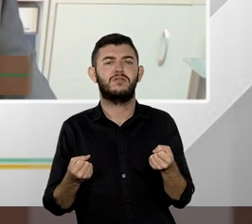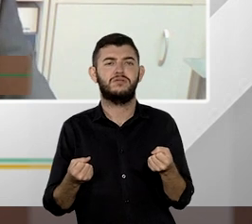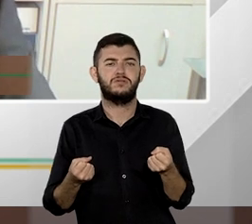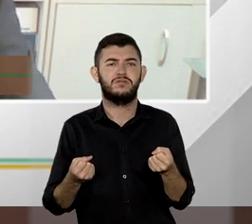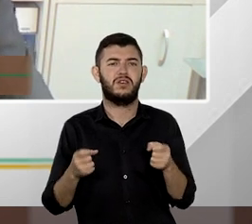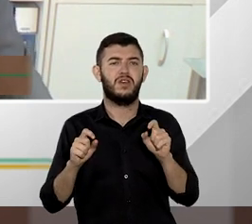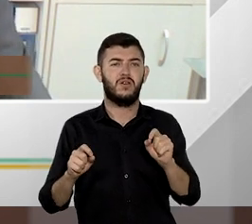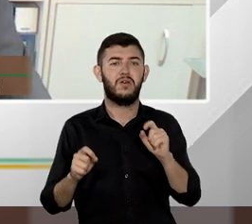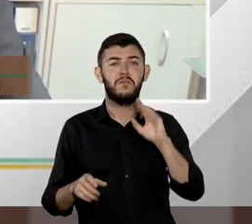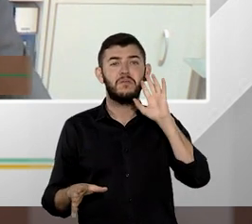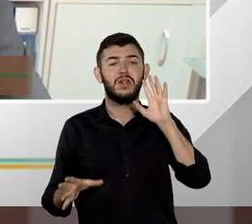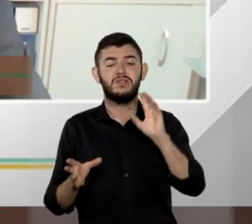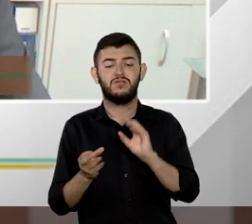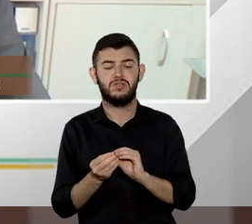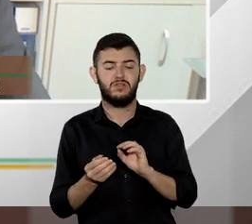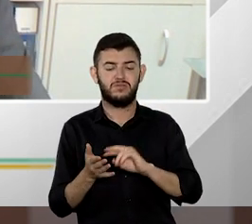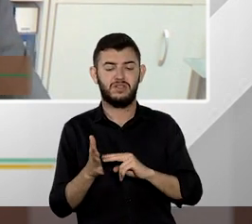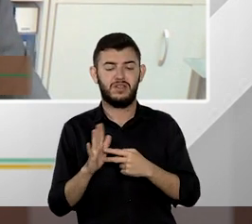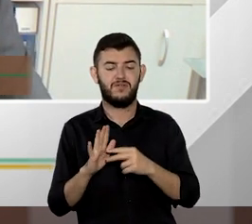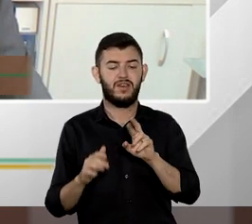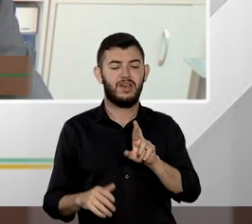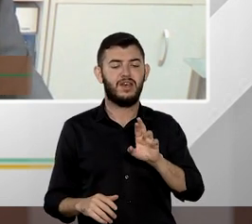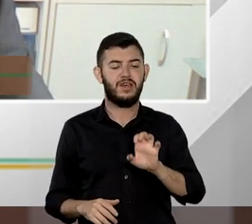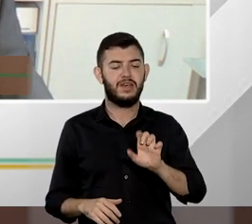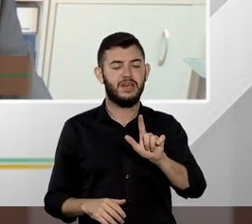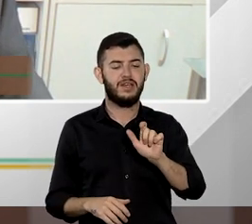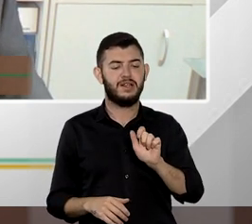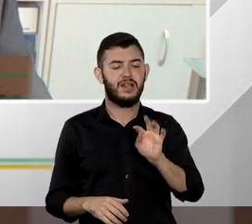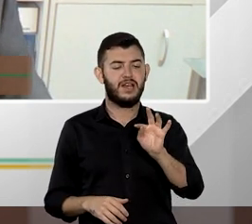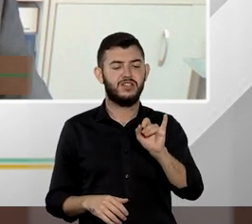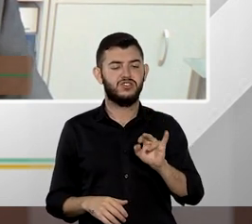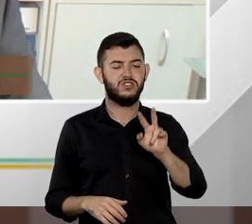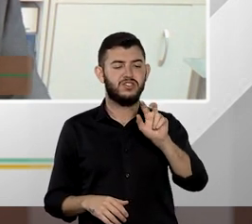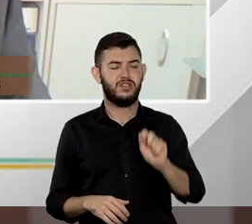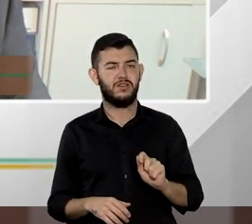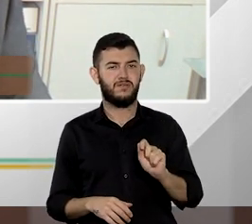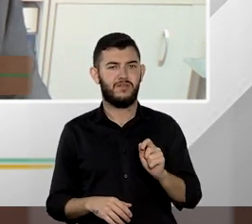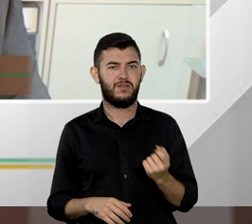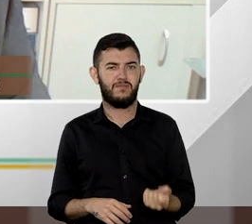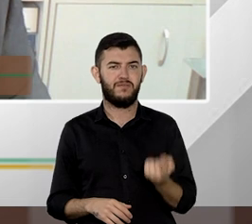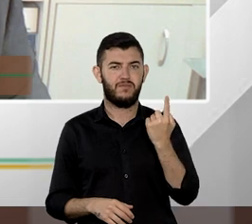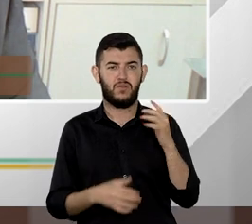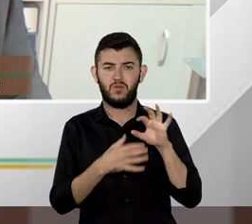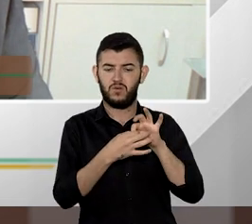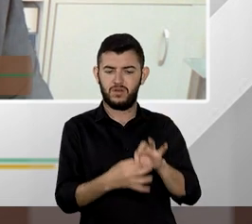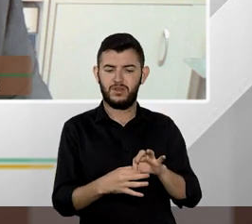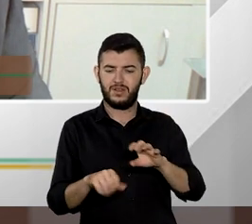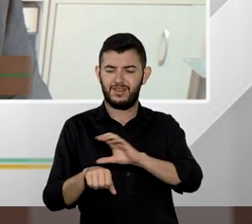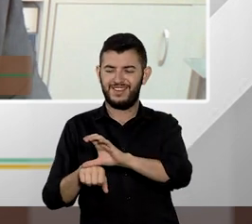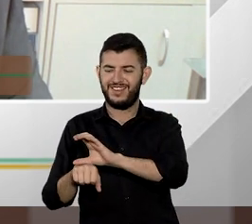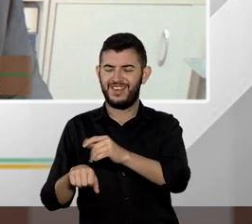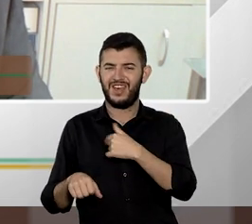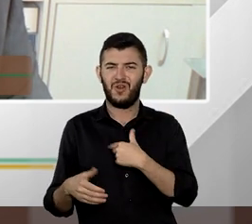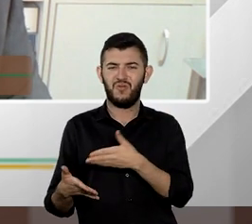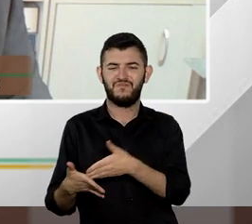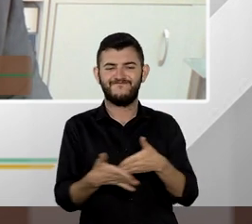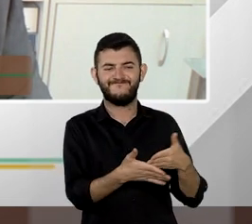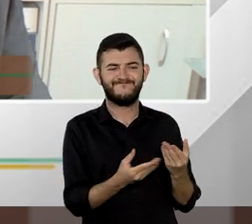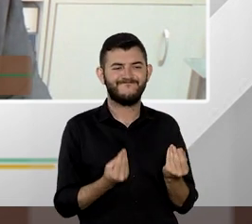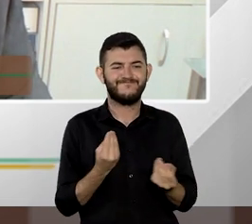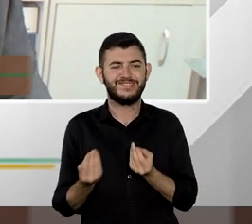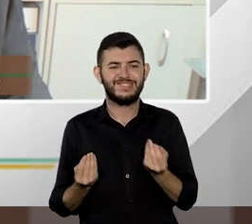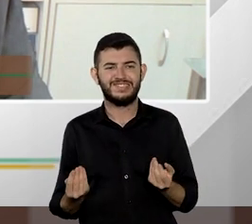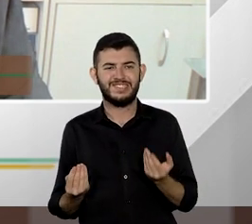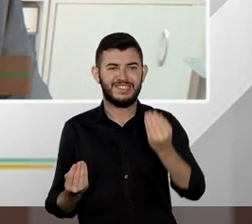uma presunção relativa prevista na Constituição eu confesso que eu tenho muita dificuldade com esse entendimento o constituinte